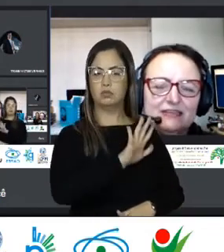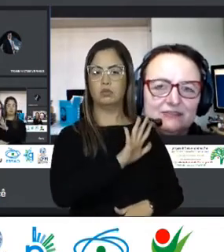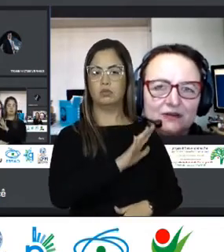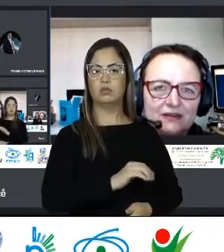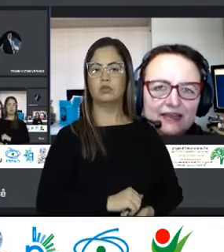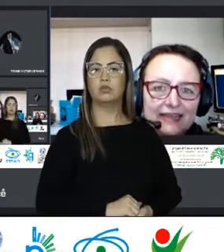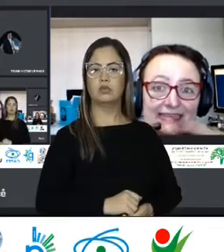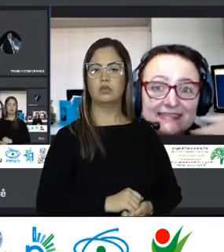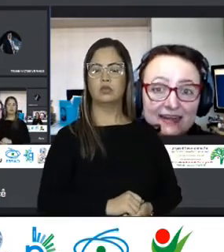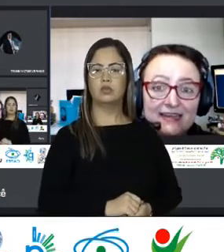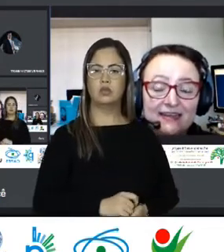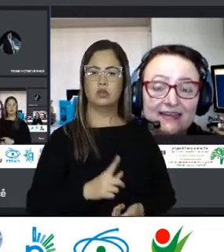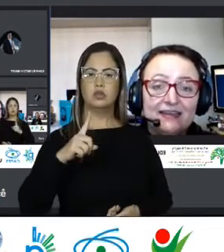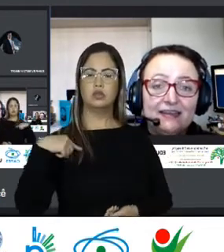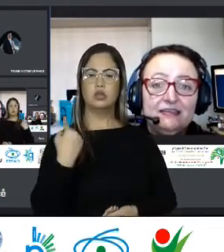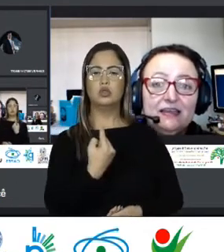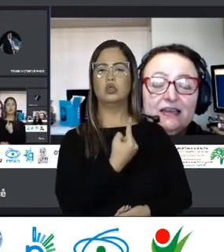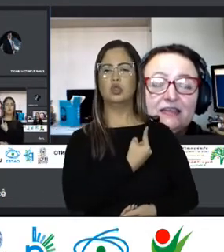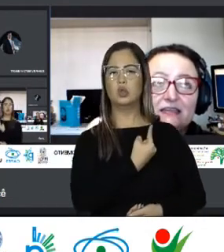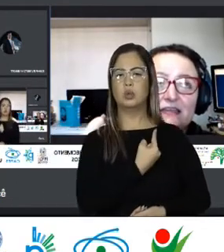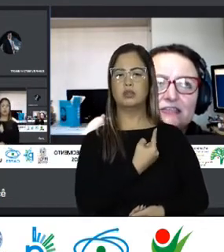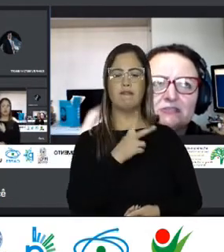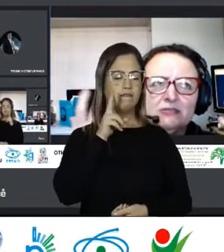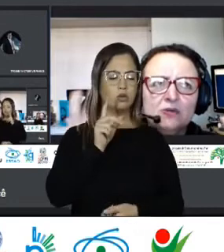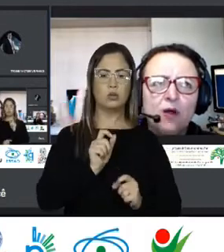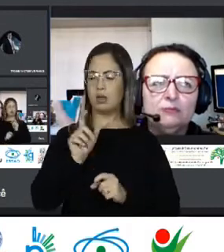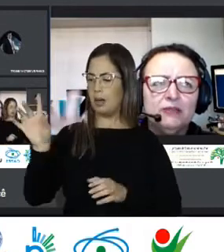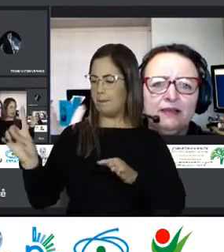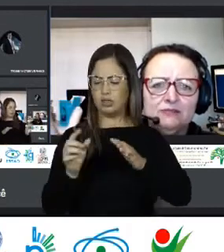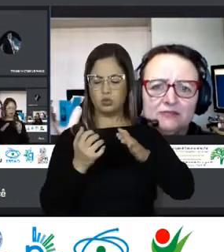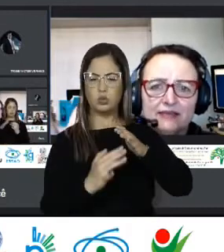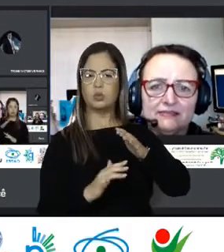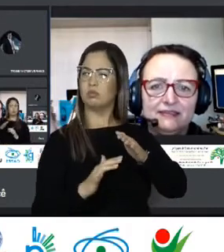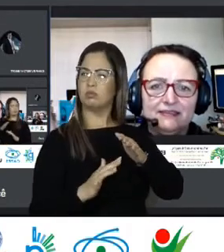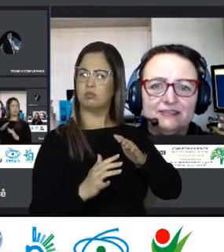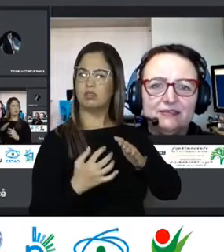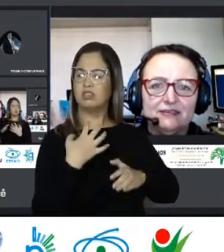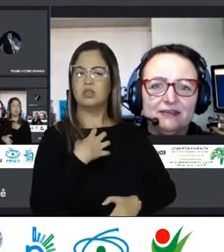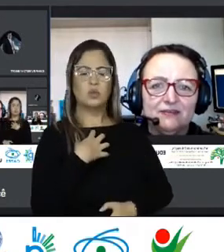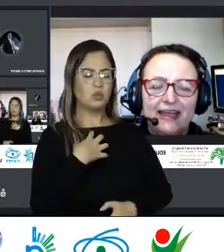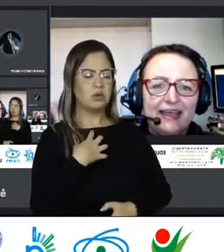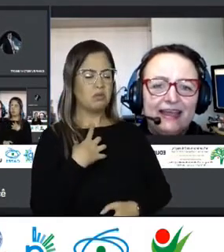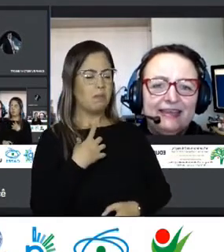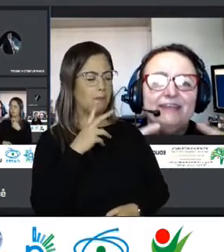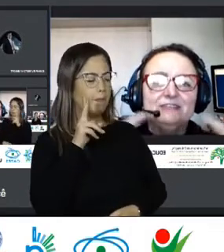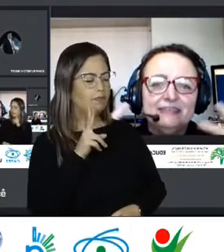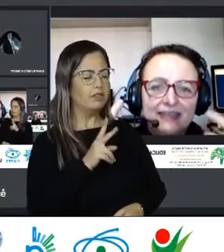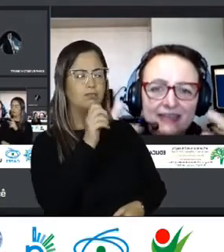aspas Já neutralizou Ele estranha E ele ele diz Mas como Por que que isso é assim De que E